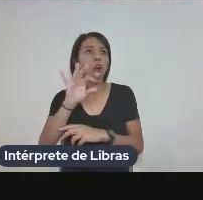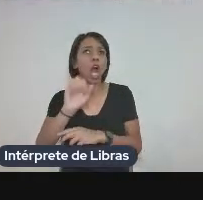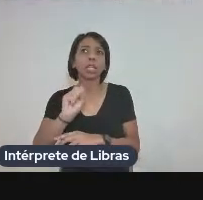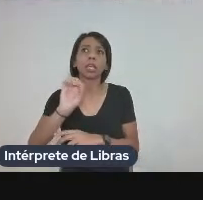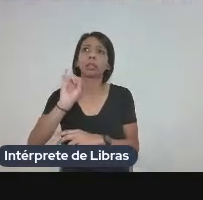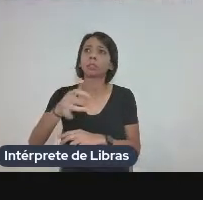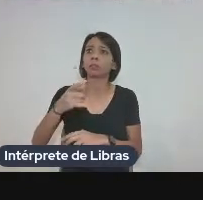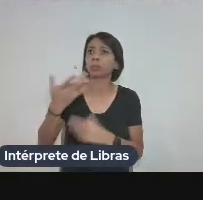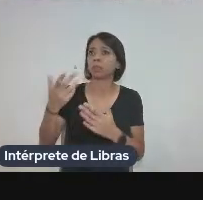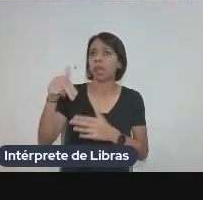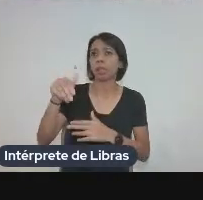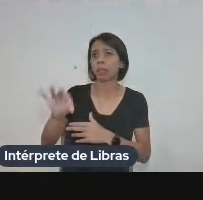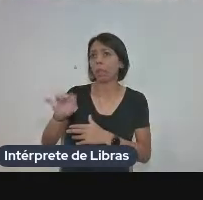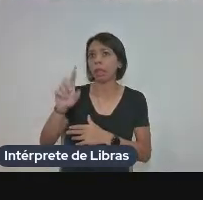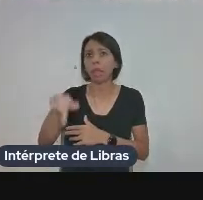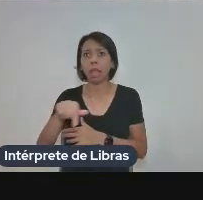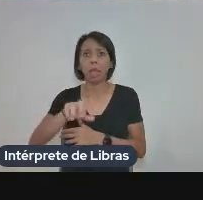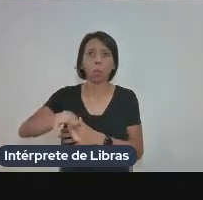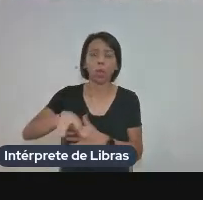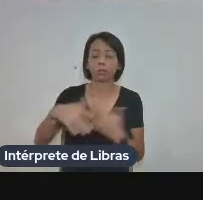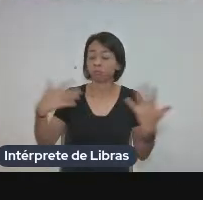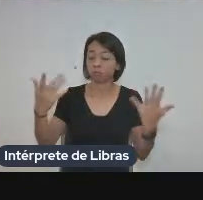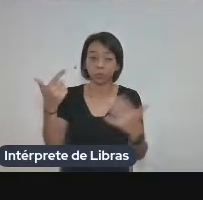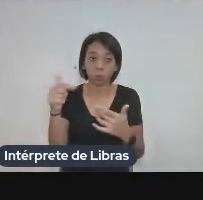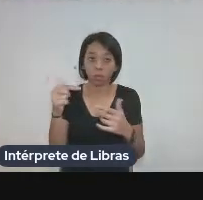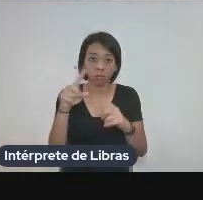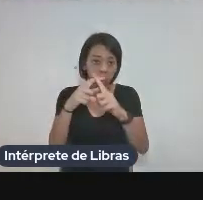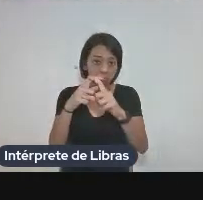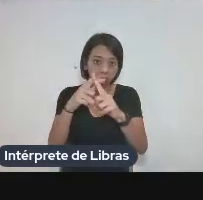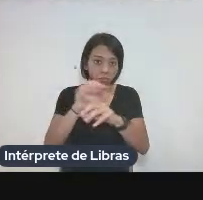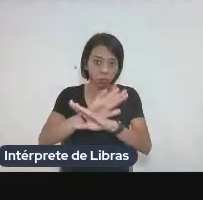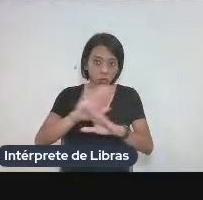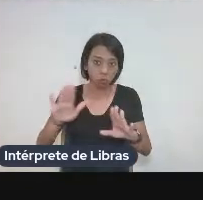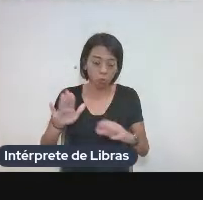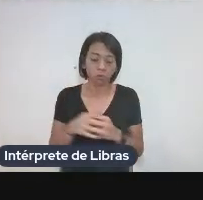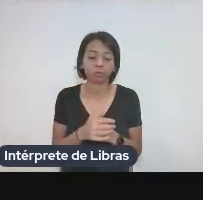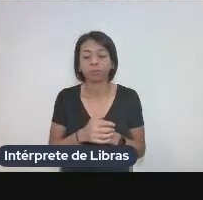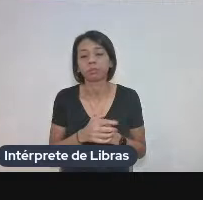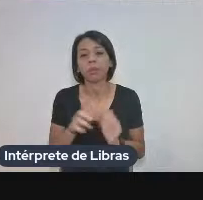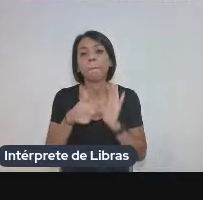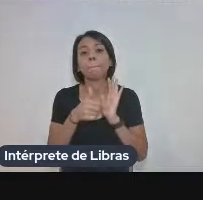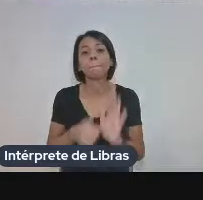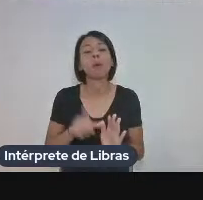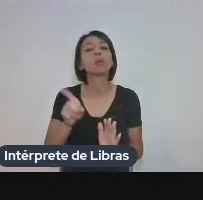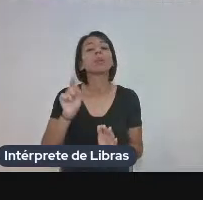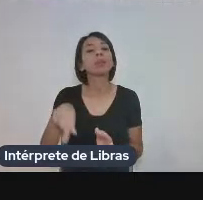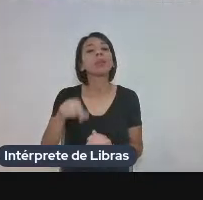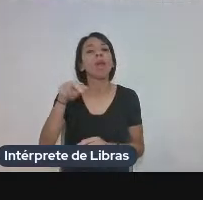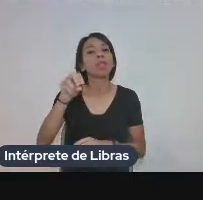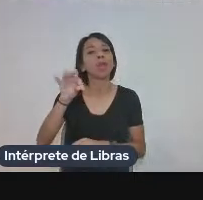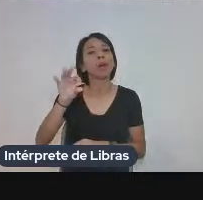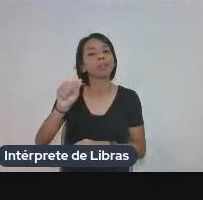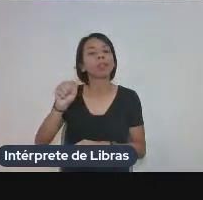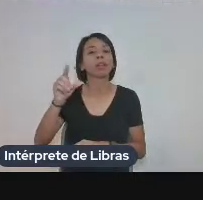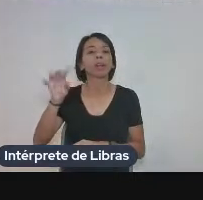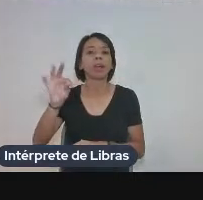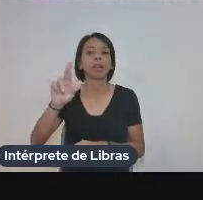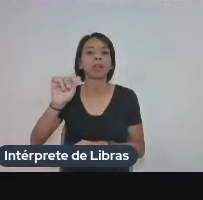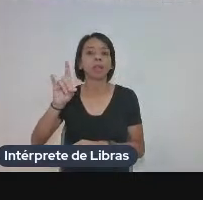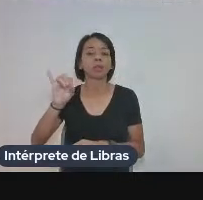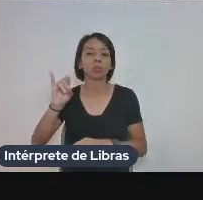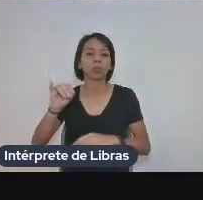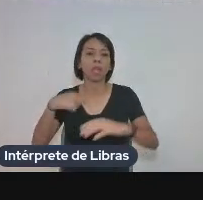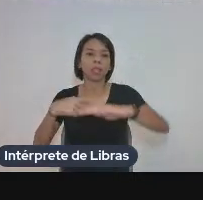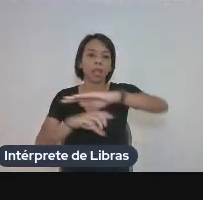se é NP ou não e ela aparece apenas com um asterisco que é indicando a nota do tradutor e ela se encontra no